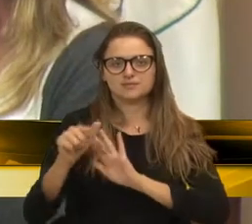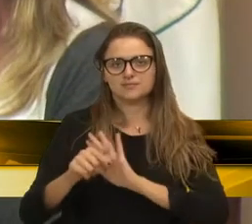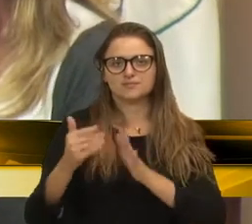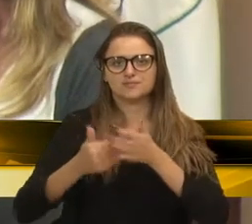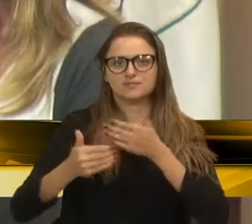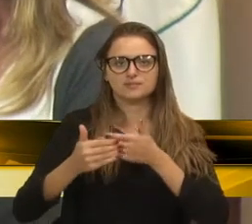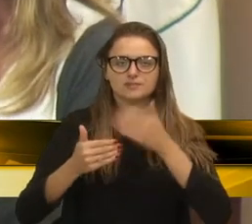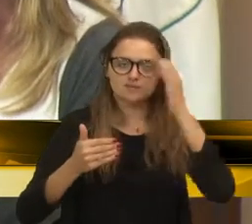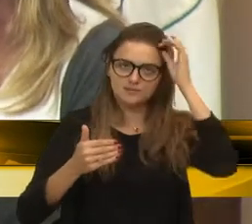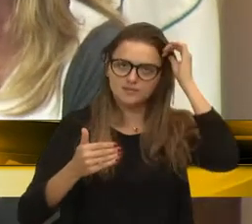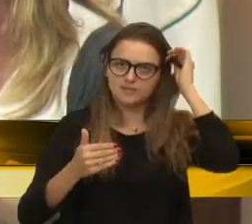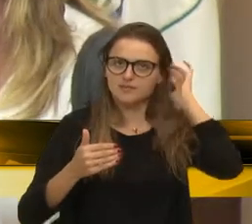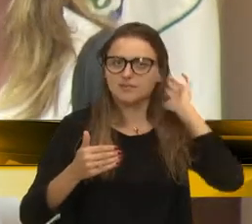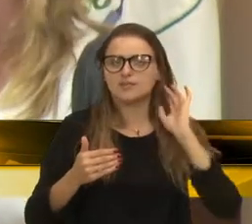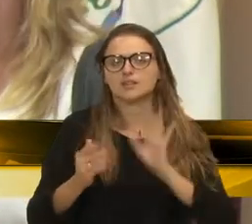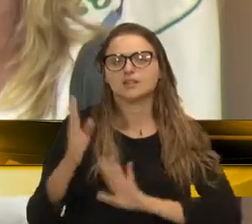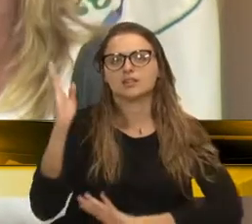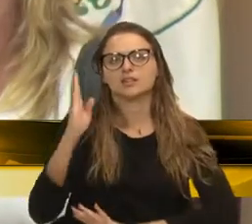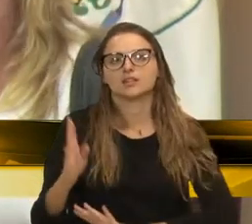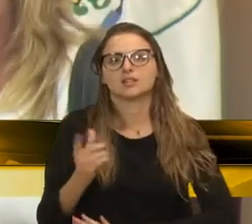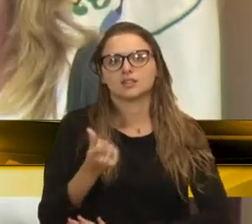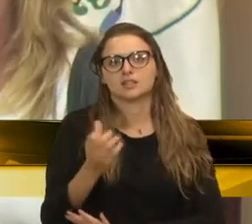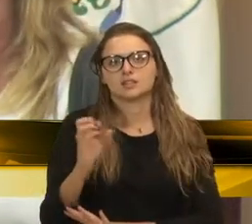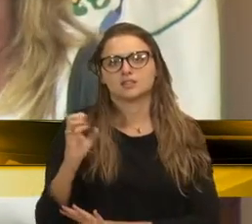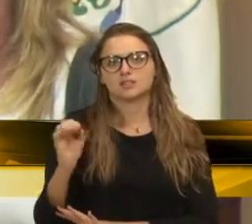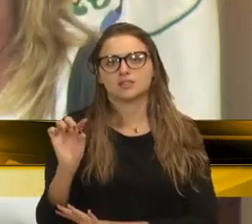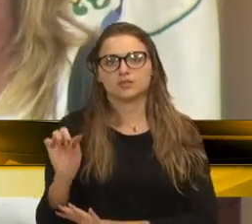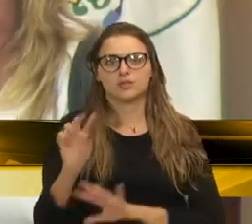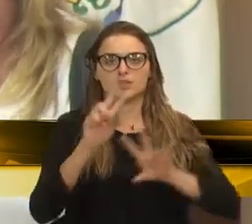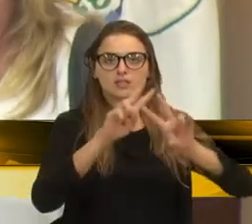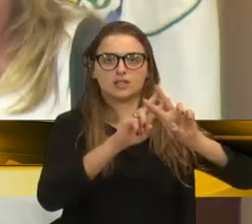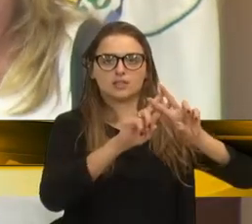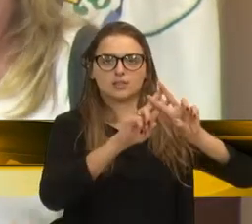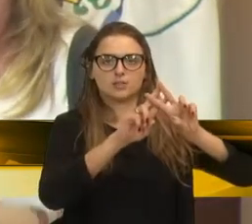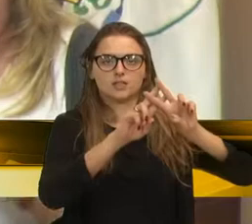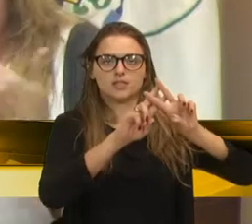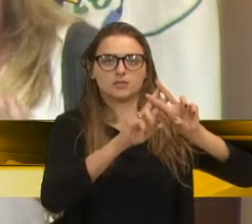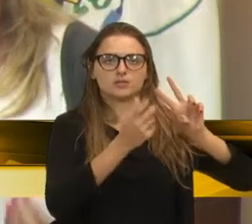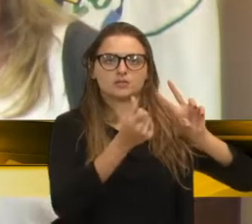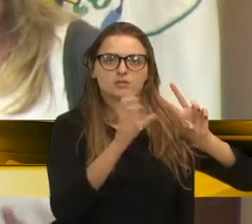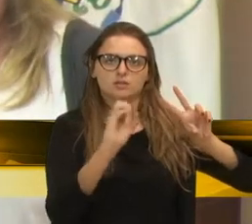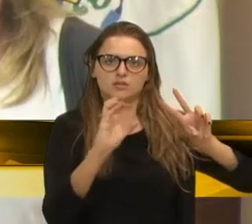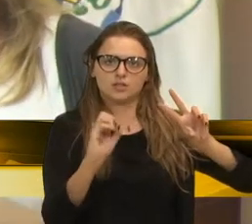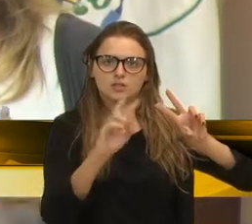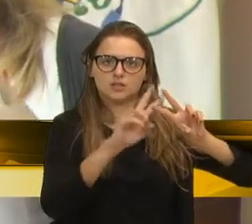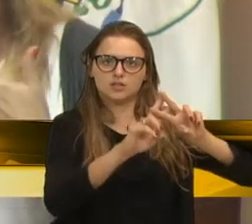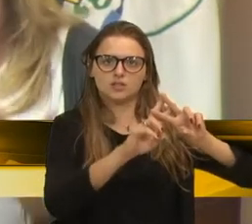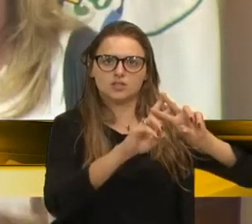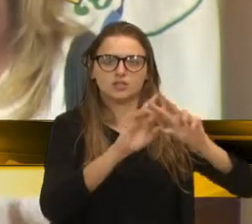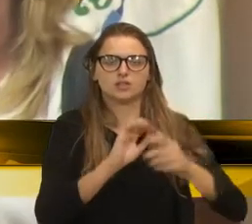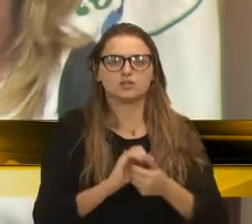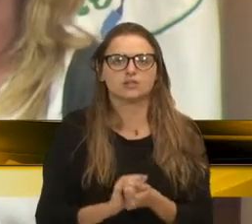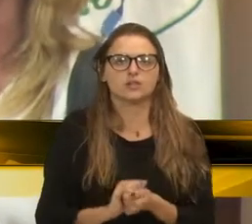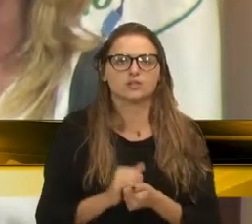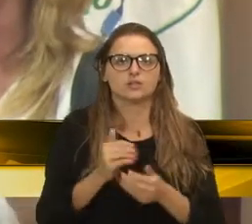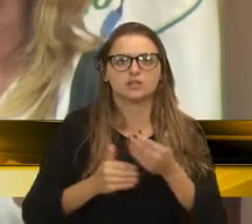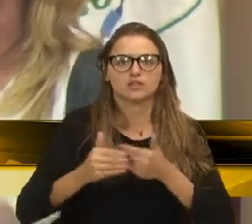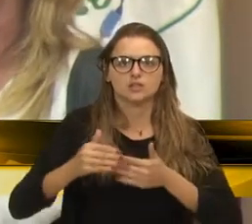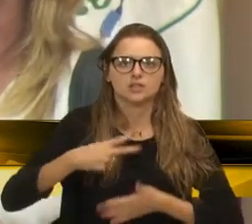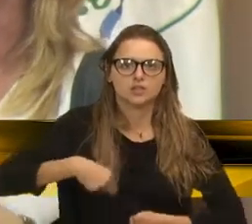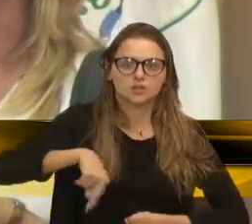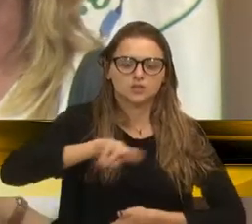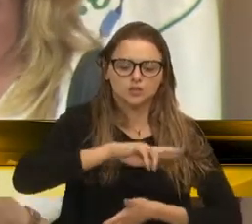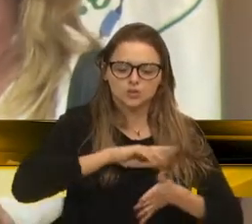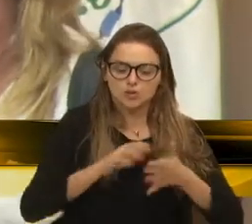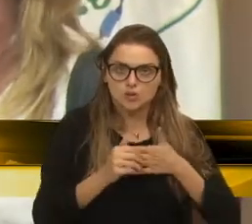600 mil detentos. e todos nós acompanhamos